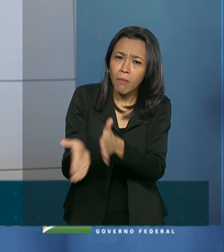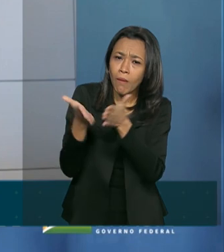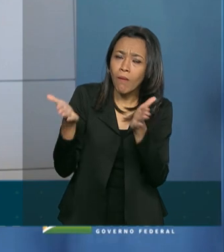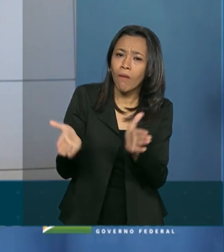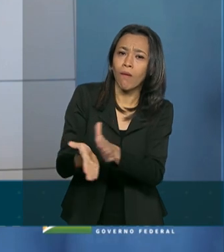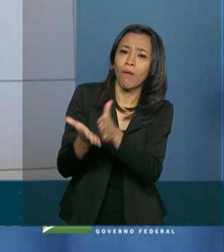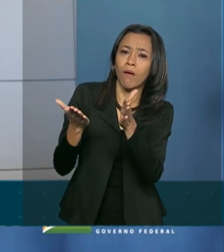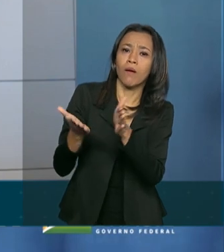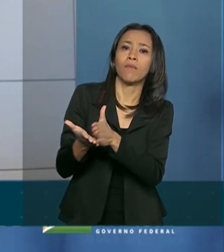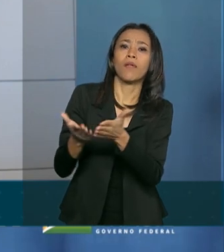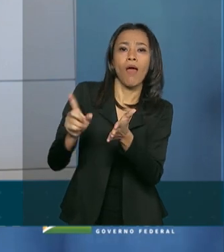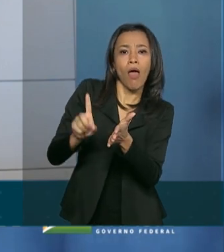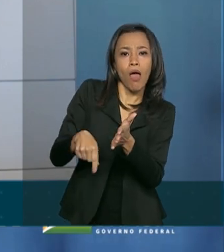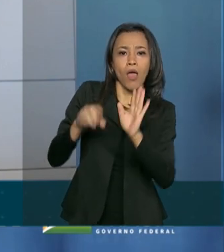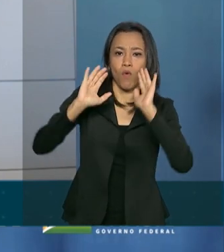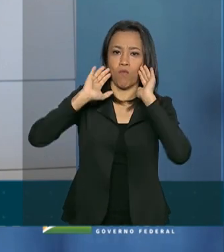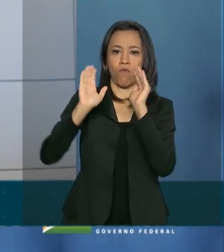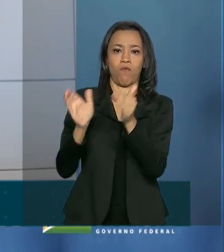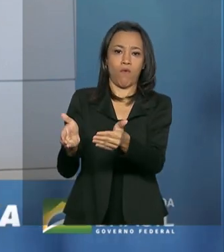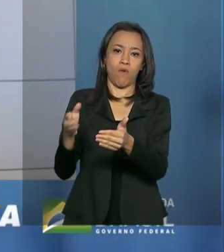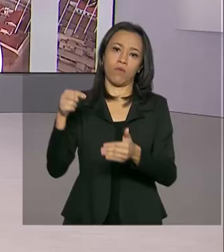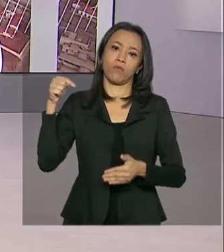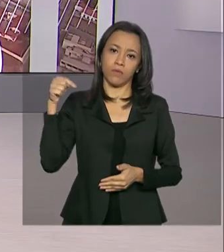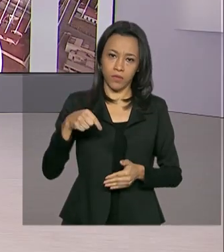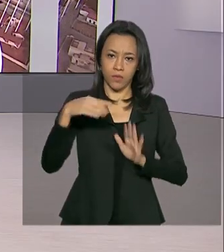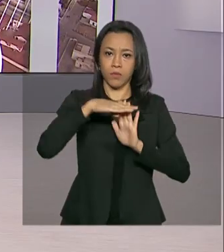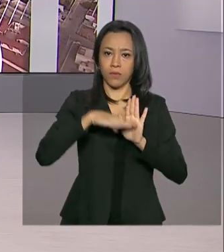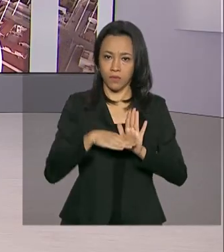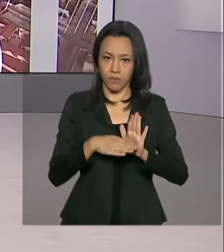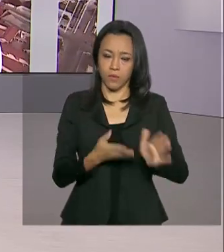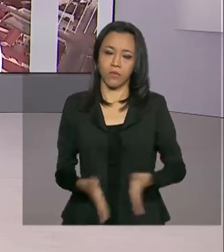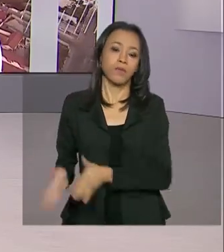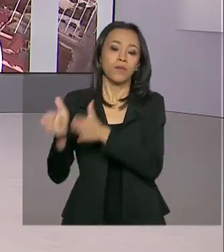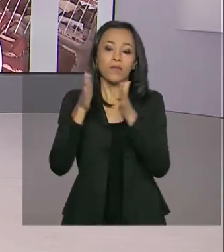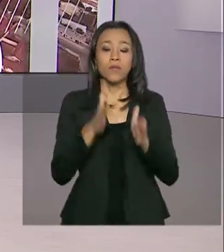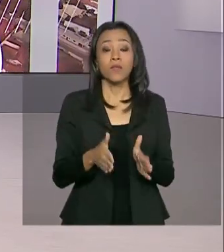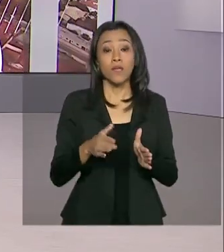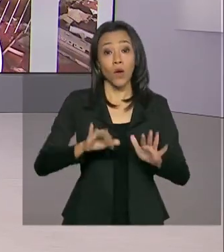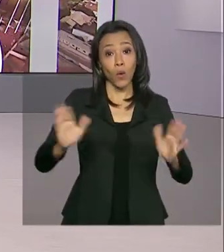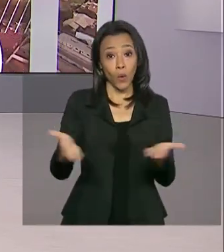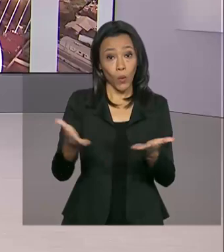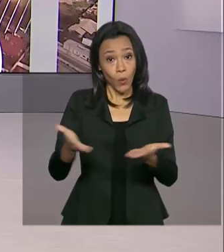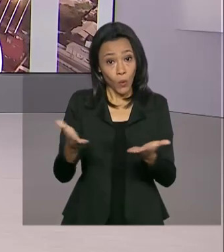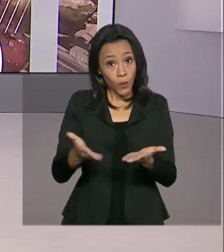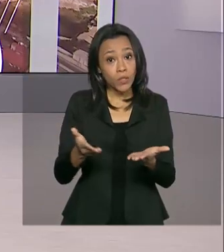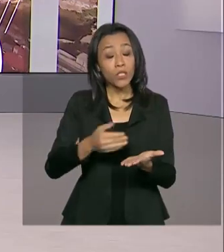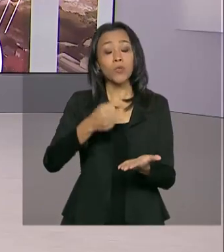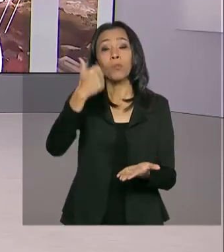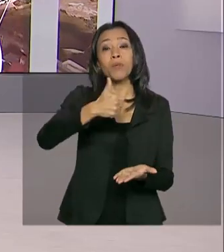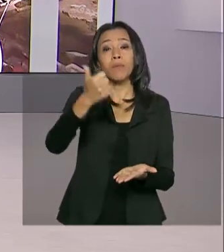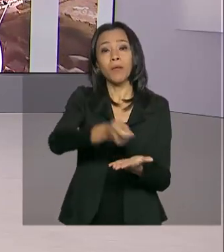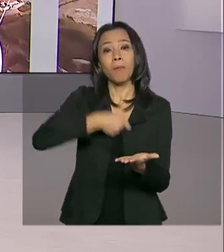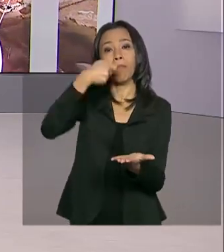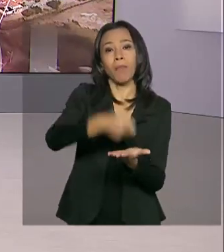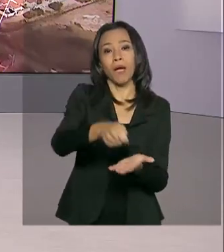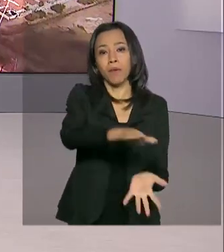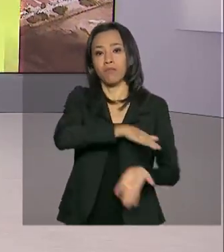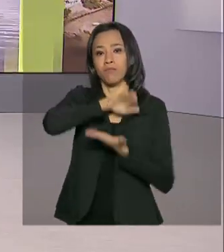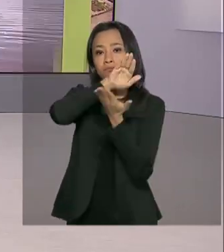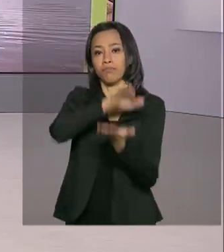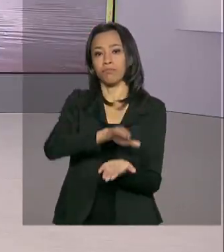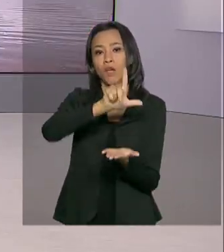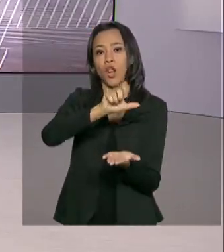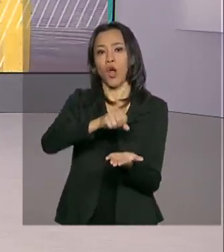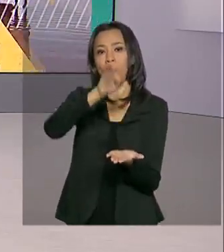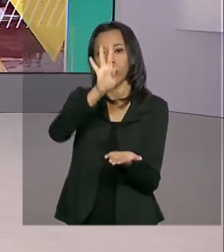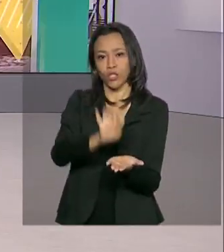o foco desse benefício. E sai hoje o pagamento do primeiro lote de restituição do imposto de